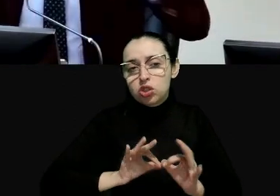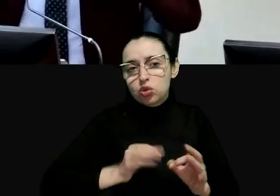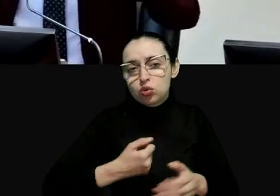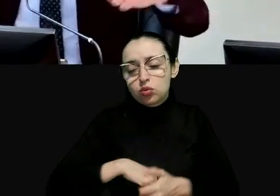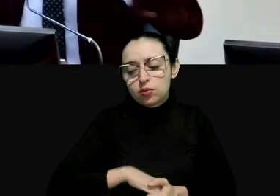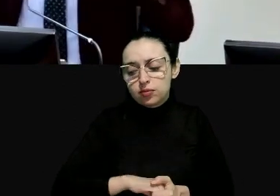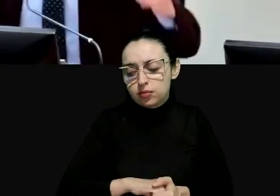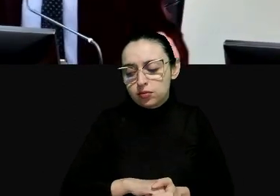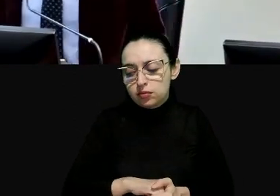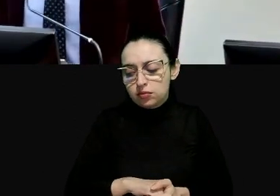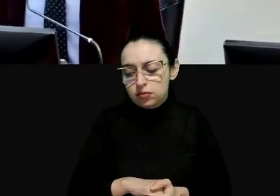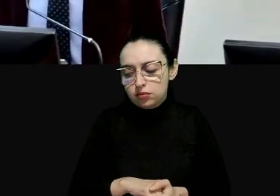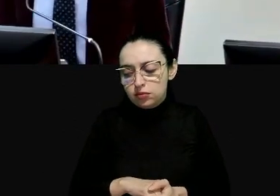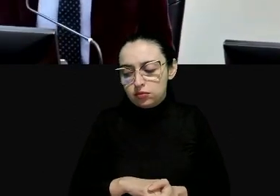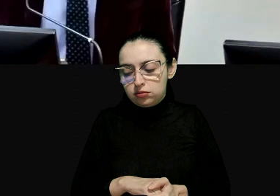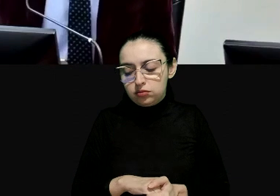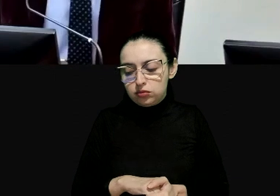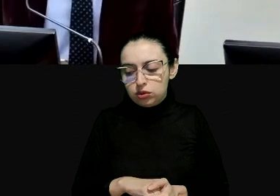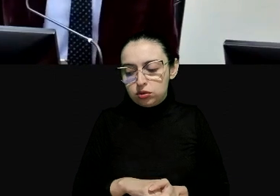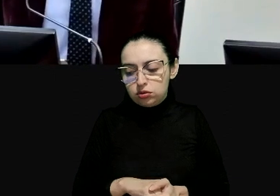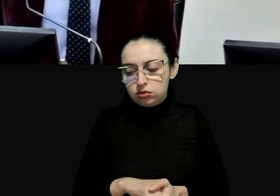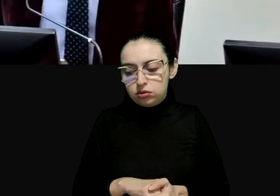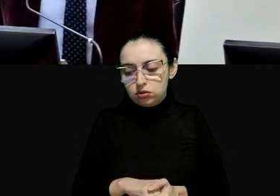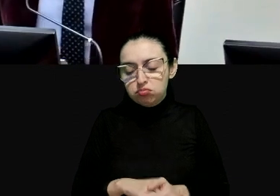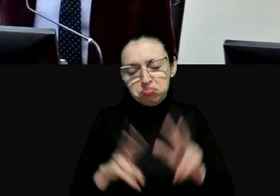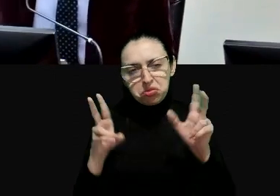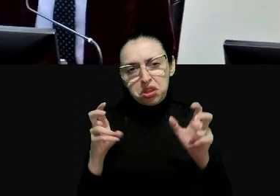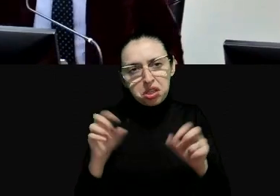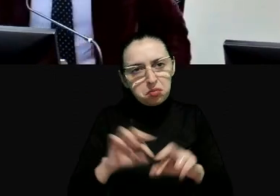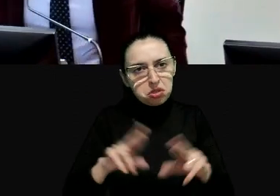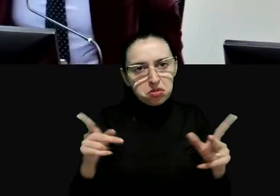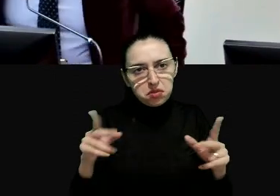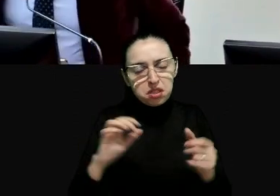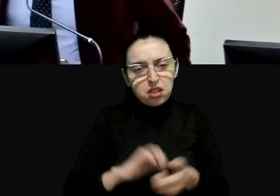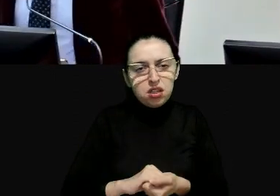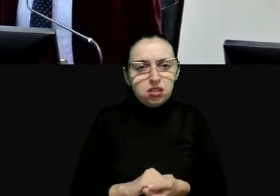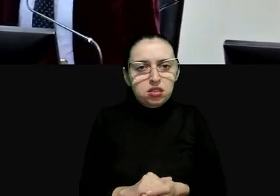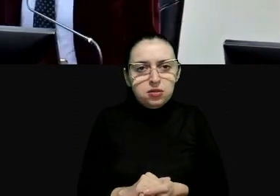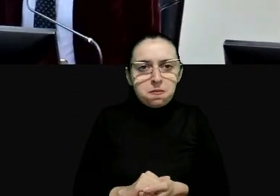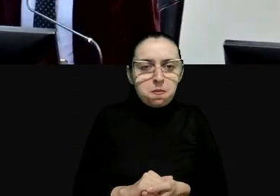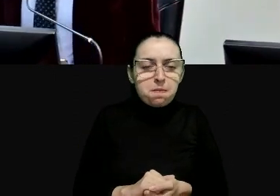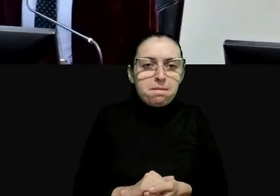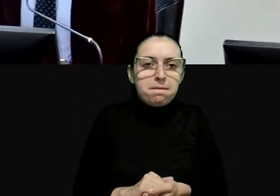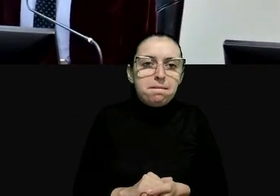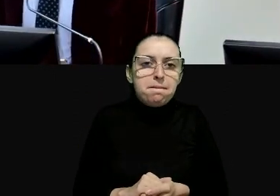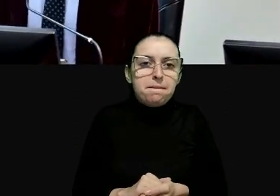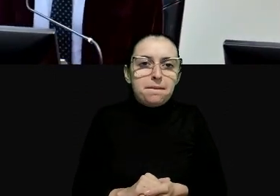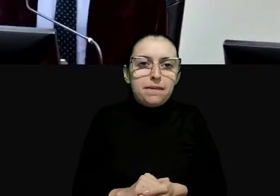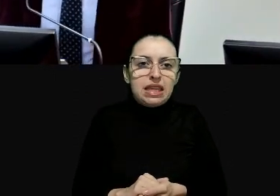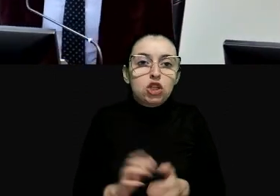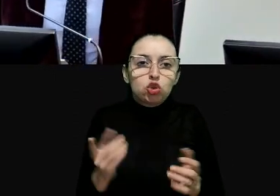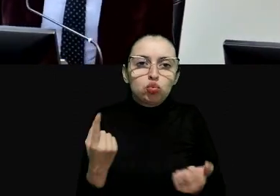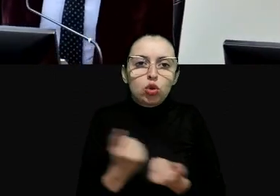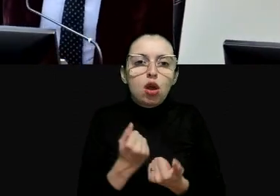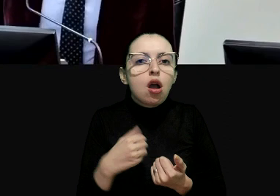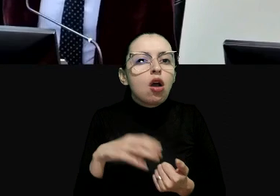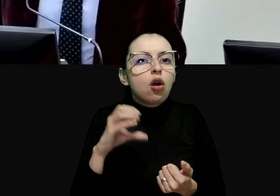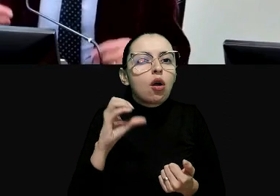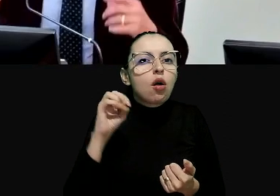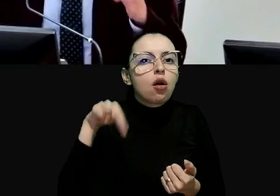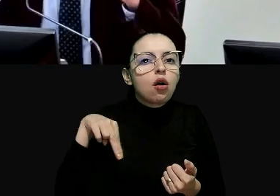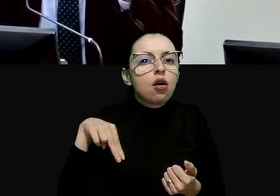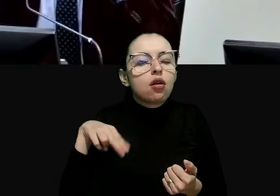adquirem outra função e assim foi com a convenção americana